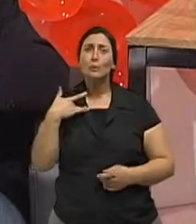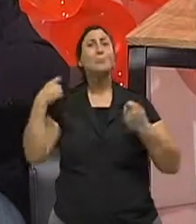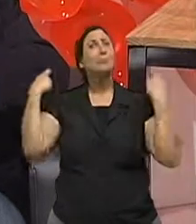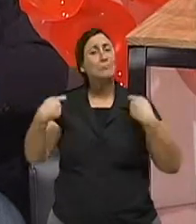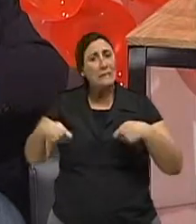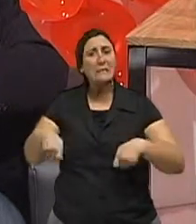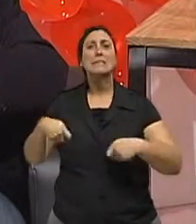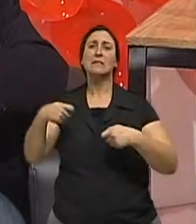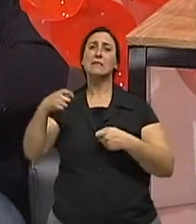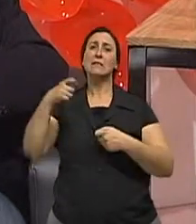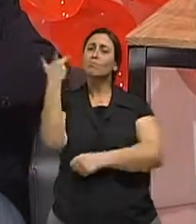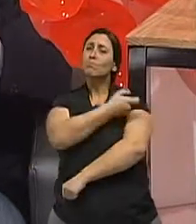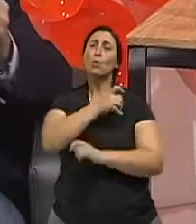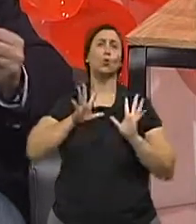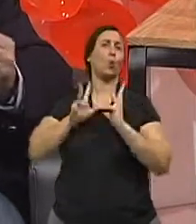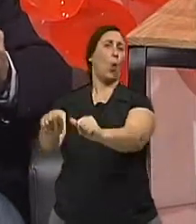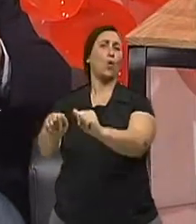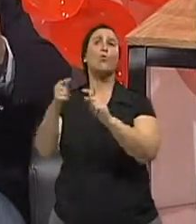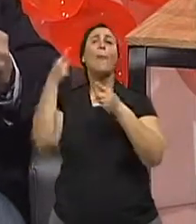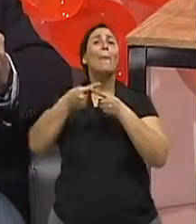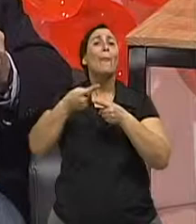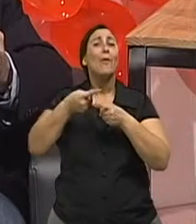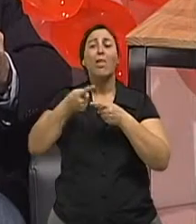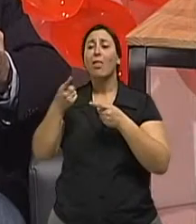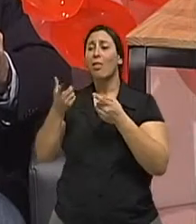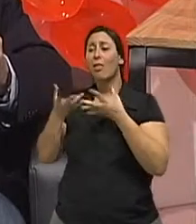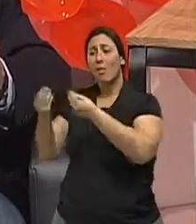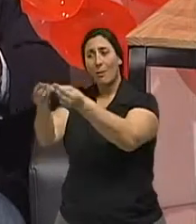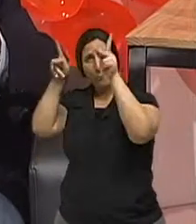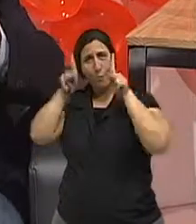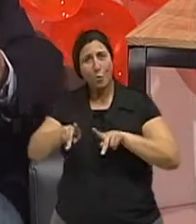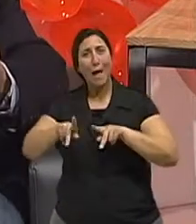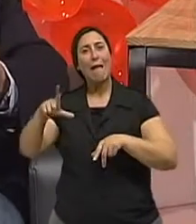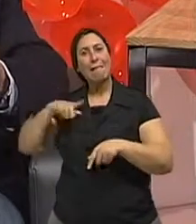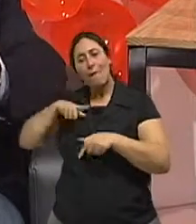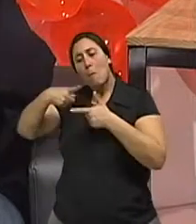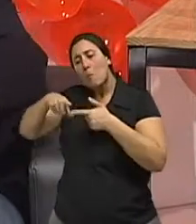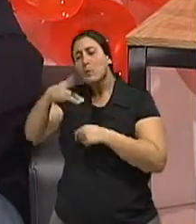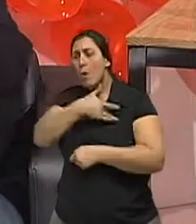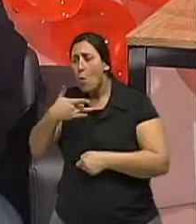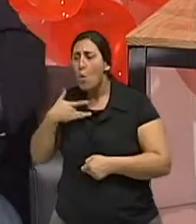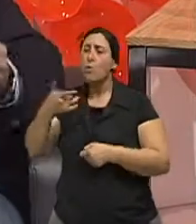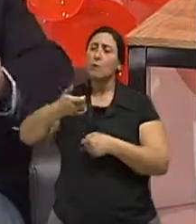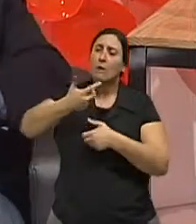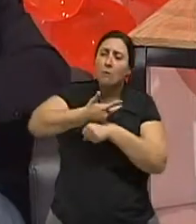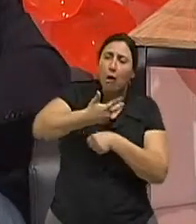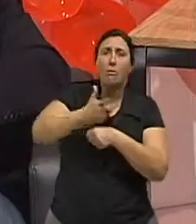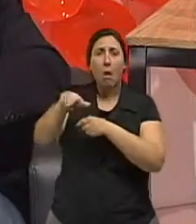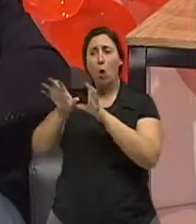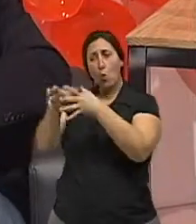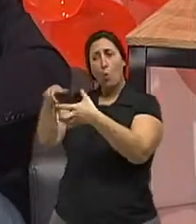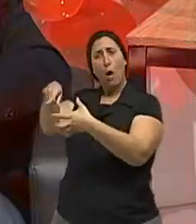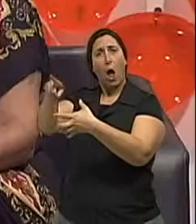dessabor de ter uma morte não planejada em uma pessoa que não é grupo de risco.